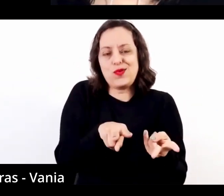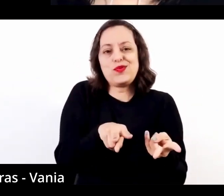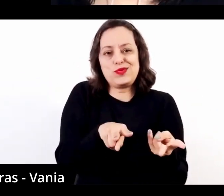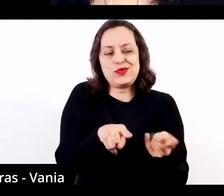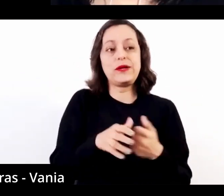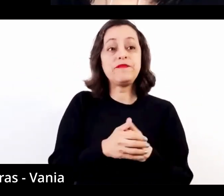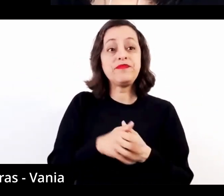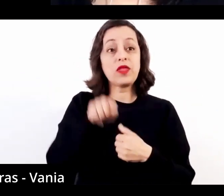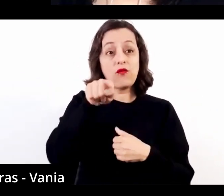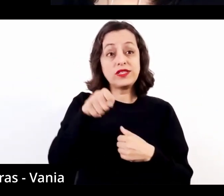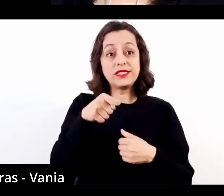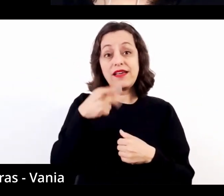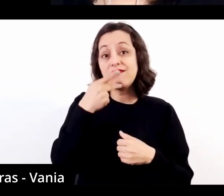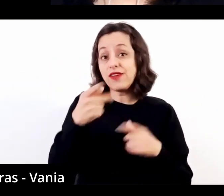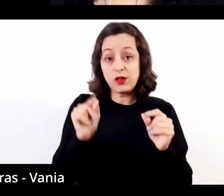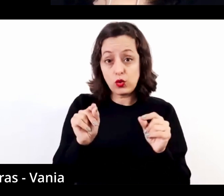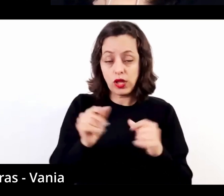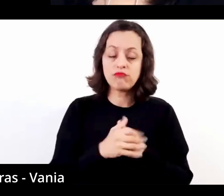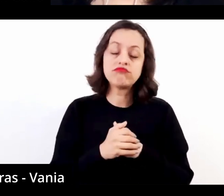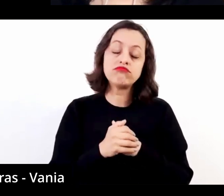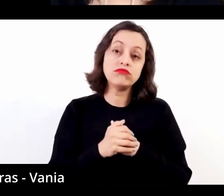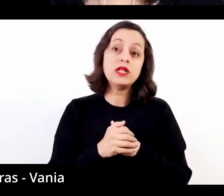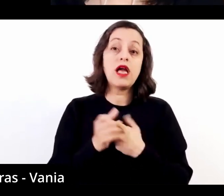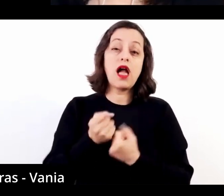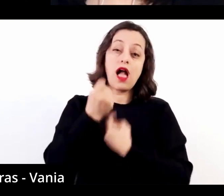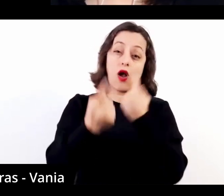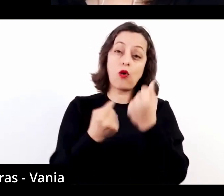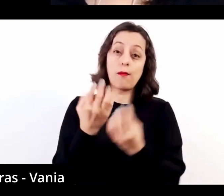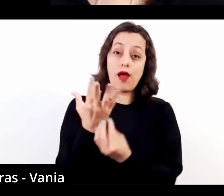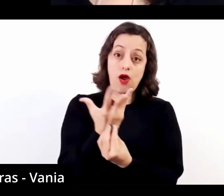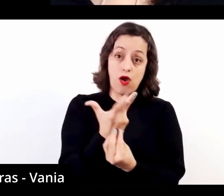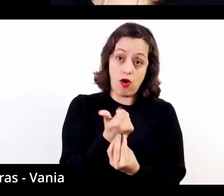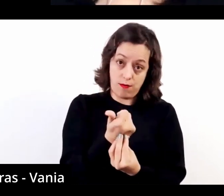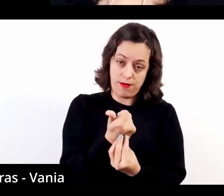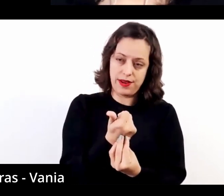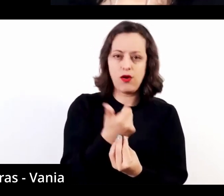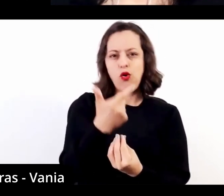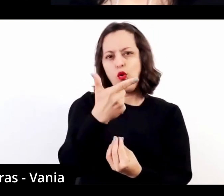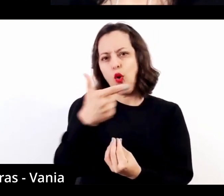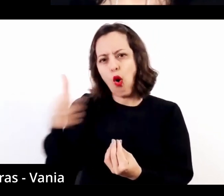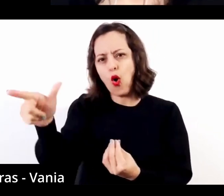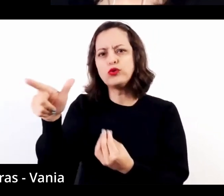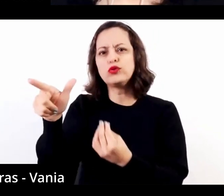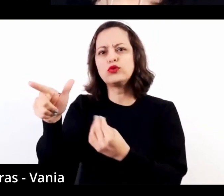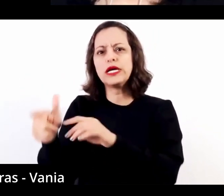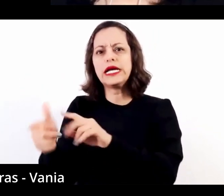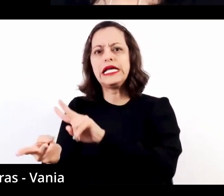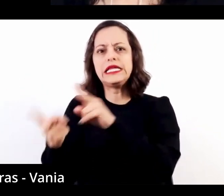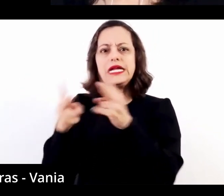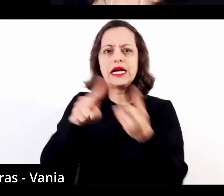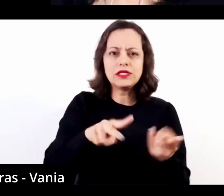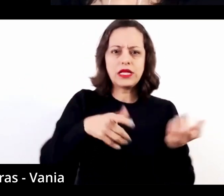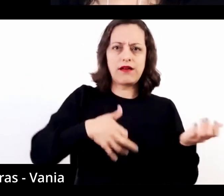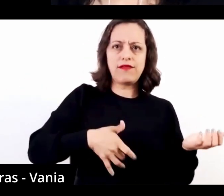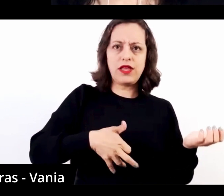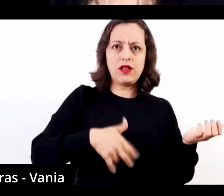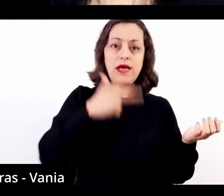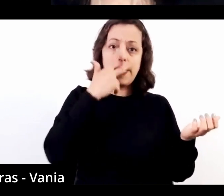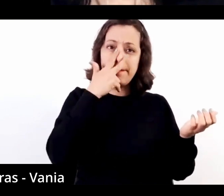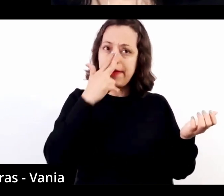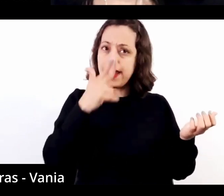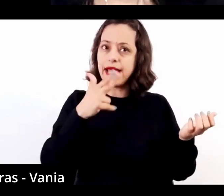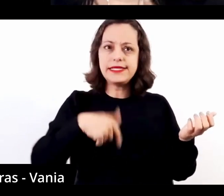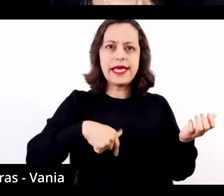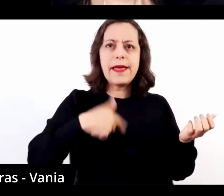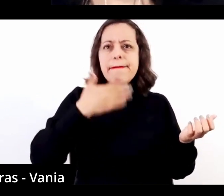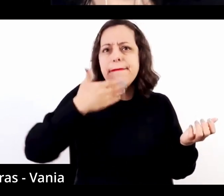afirma que, muitas vezes, algumas obras transcritas para violão parecem mais orgânicas em